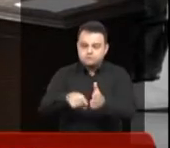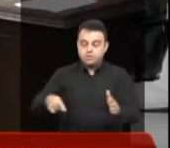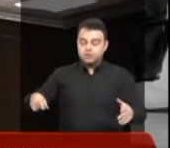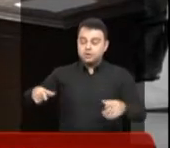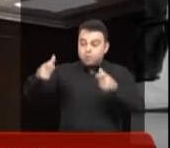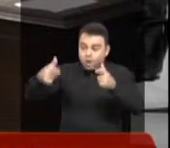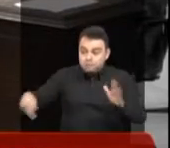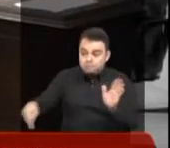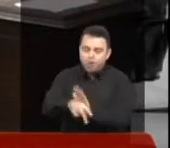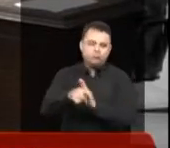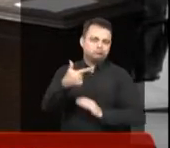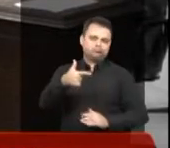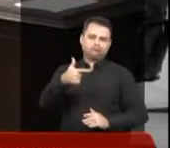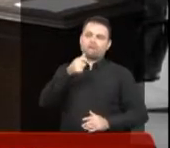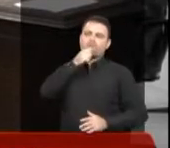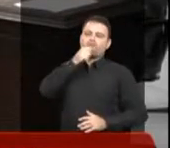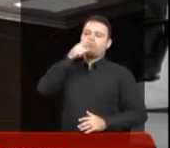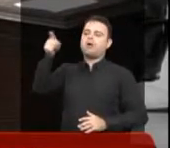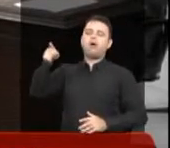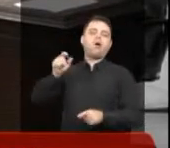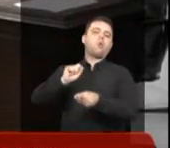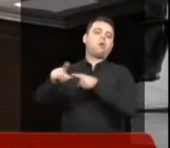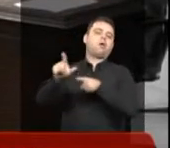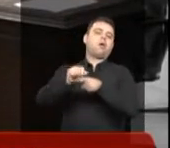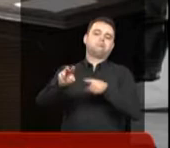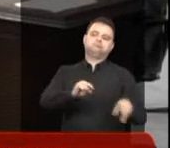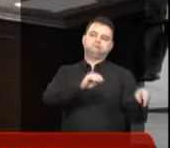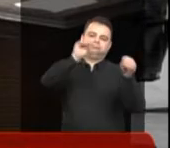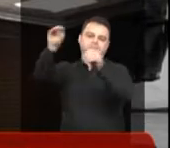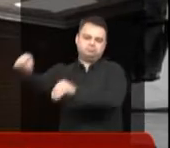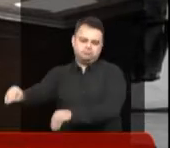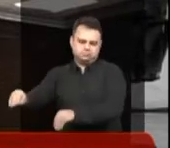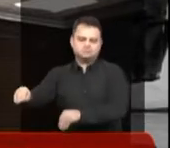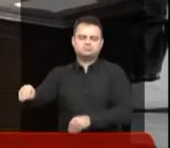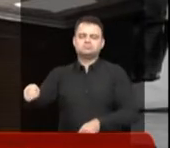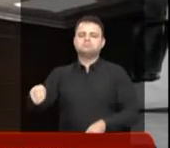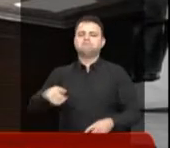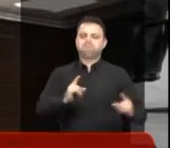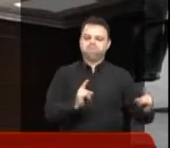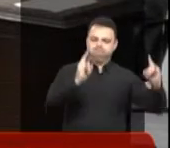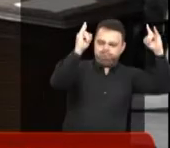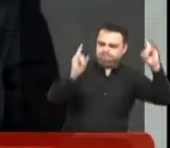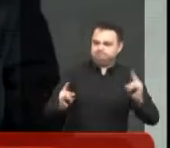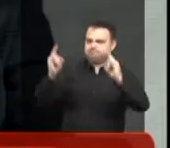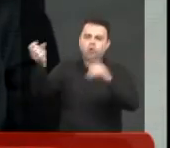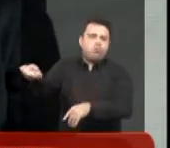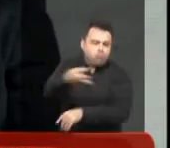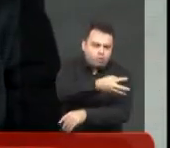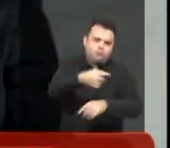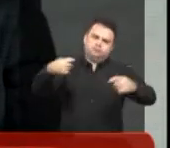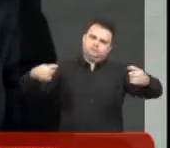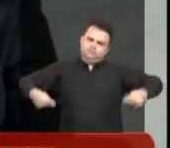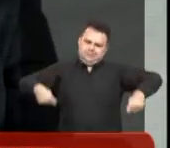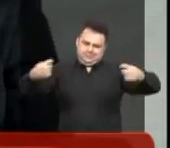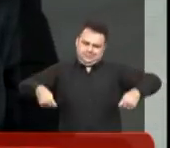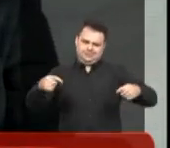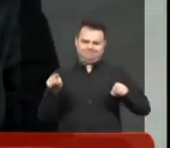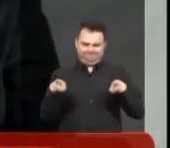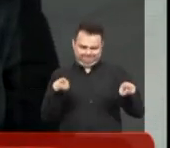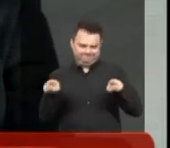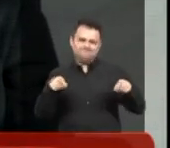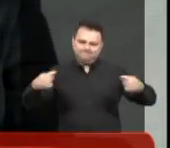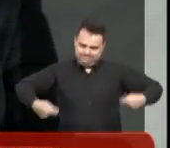alugados e necessitavam de uma sede nova, tanto para um quanto para outro. Quando